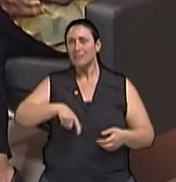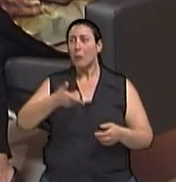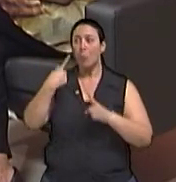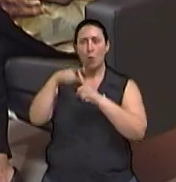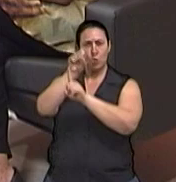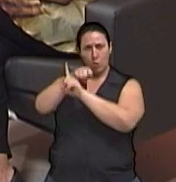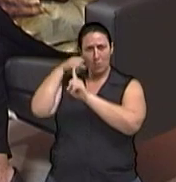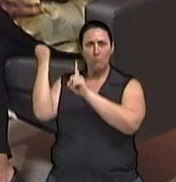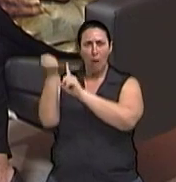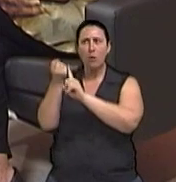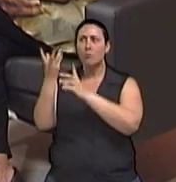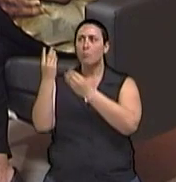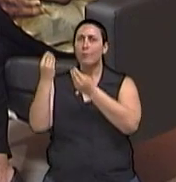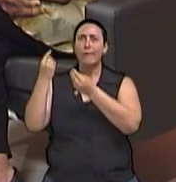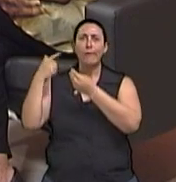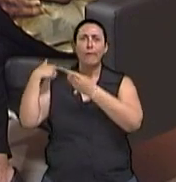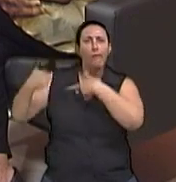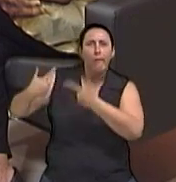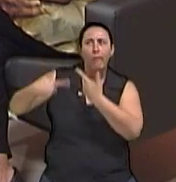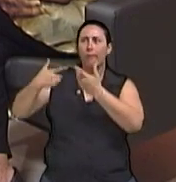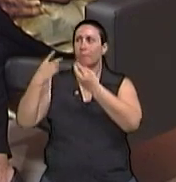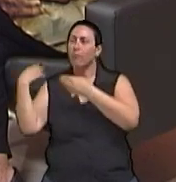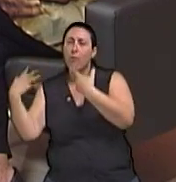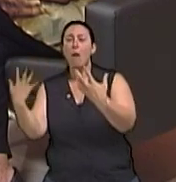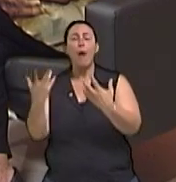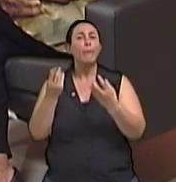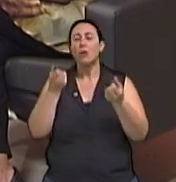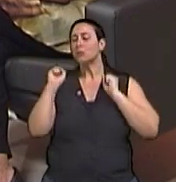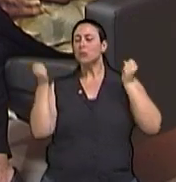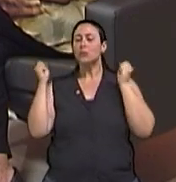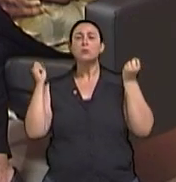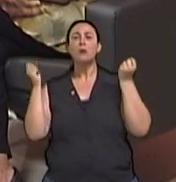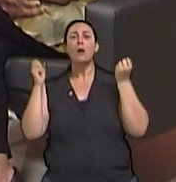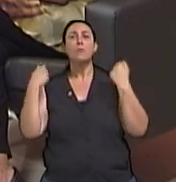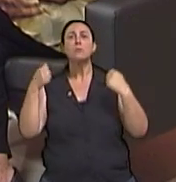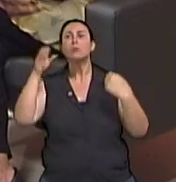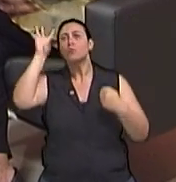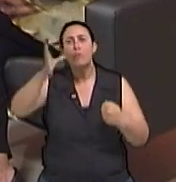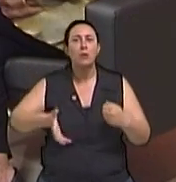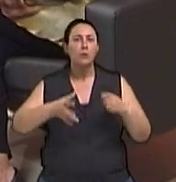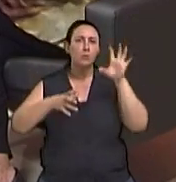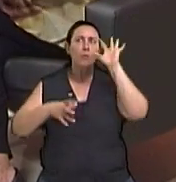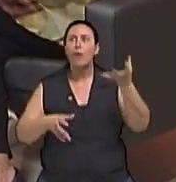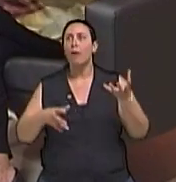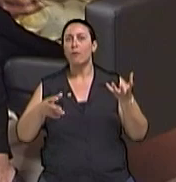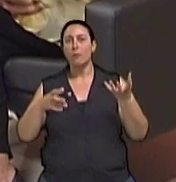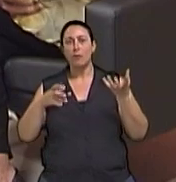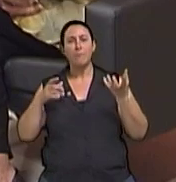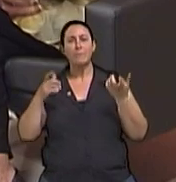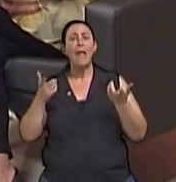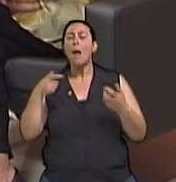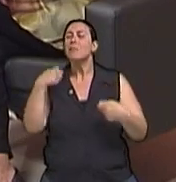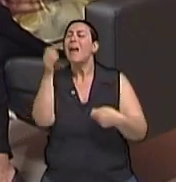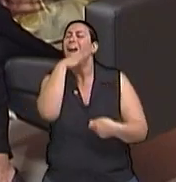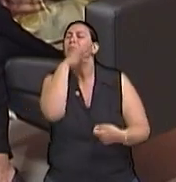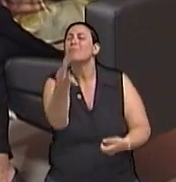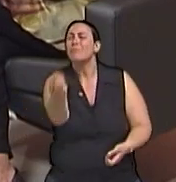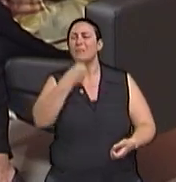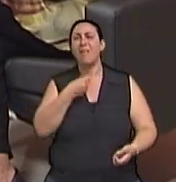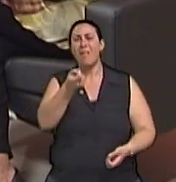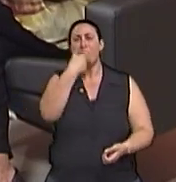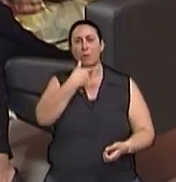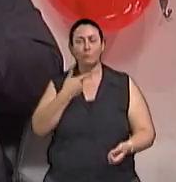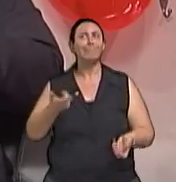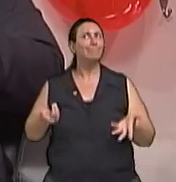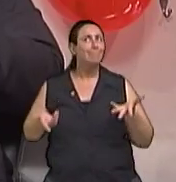de hoje até, infelizmente, se torna natural, de querer resolver como uma mágica. Claro, claro. Me dá um remedinho que eu durmo,